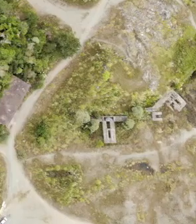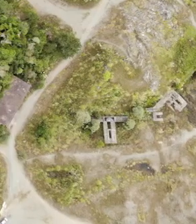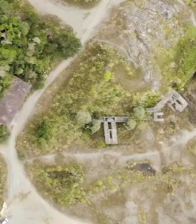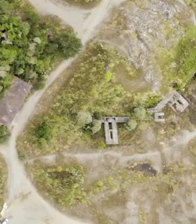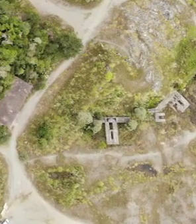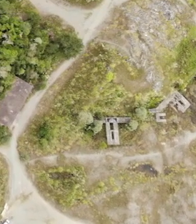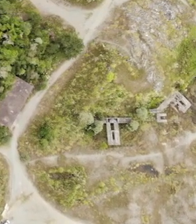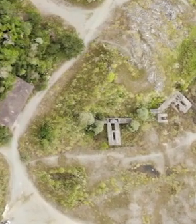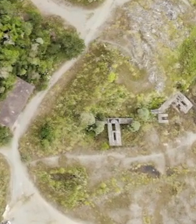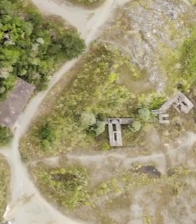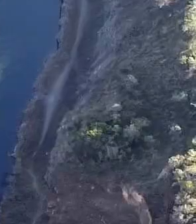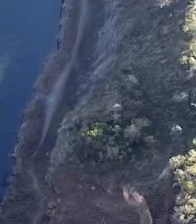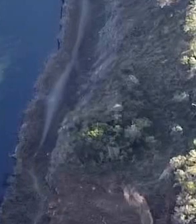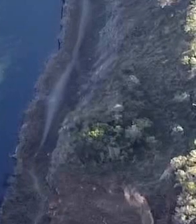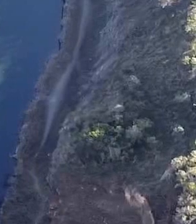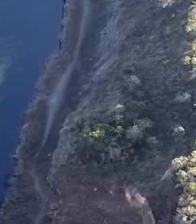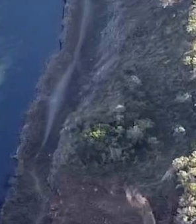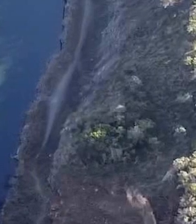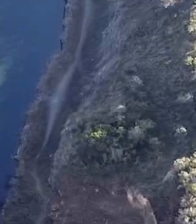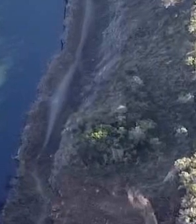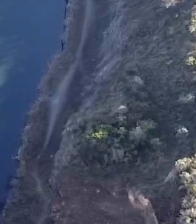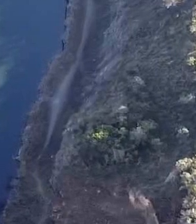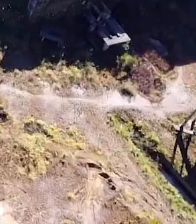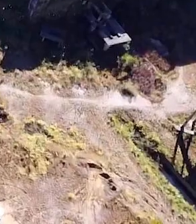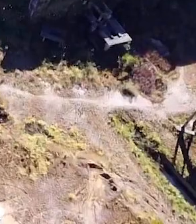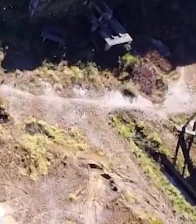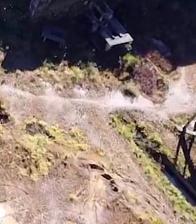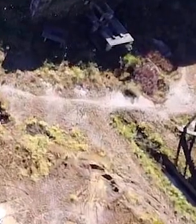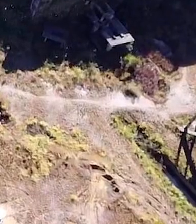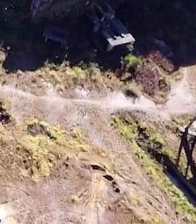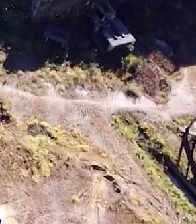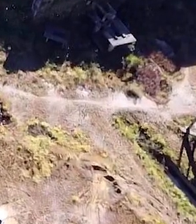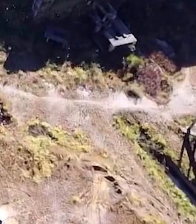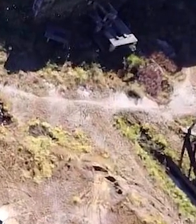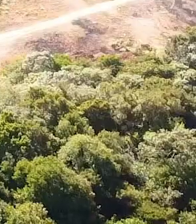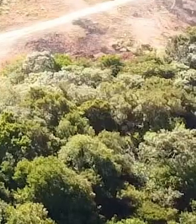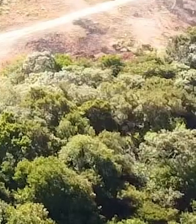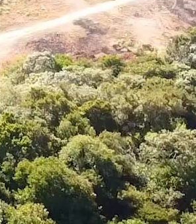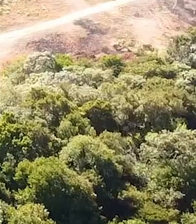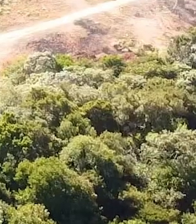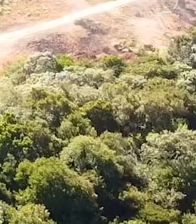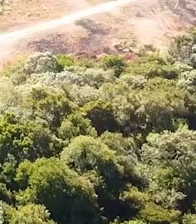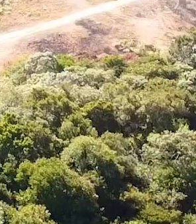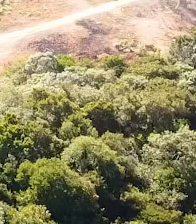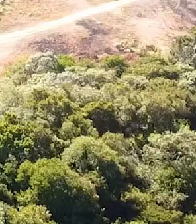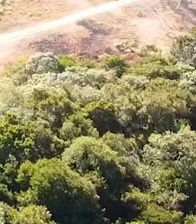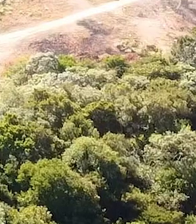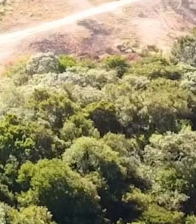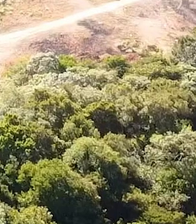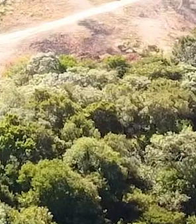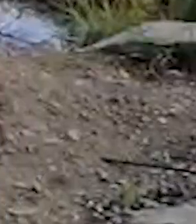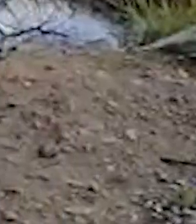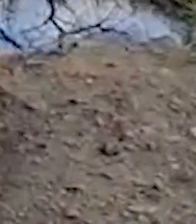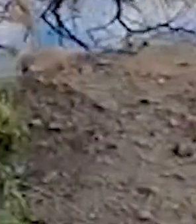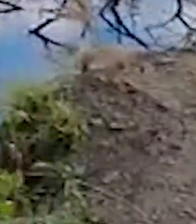Campo Magro, a pedreira Maringá, mais popularmente conhecida como pedreira do Orleans, ela estava tendo parte da